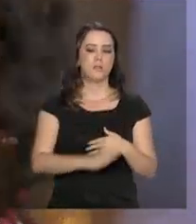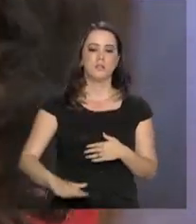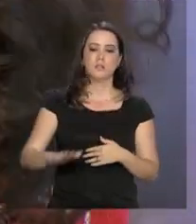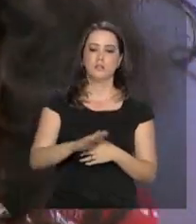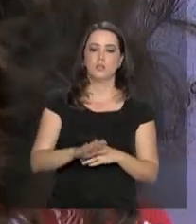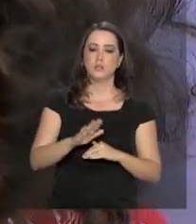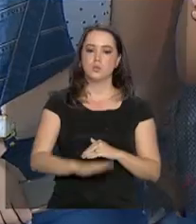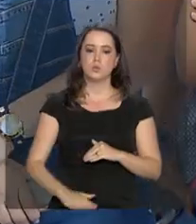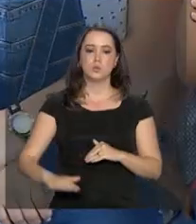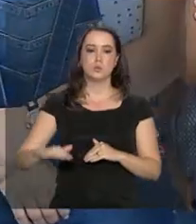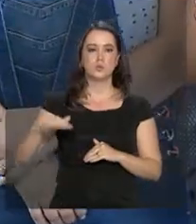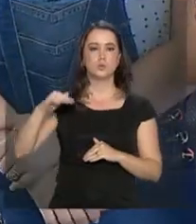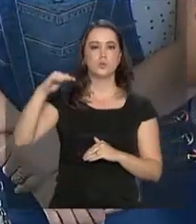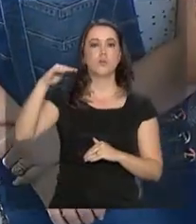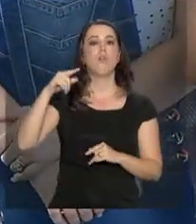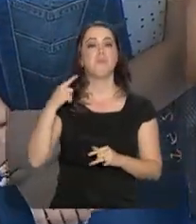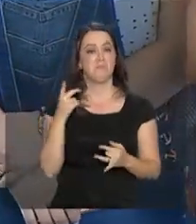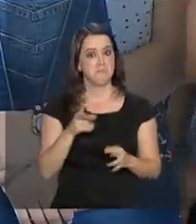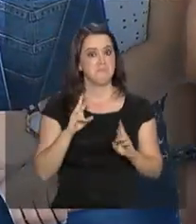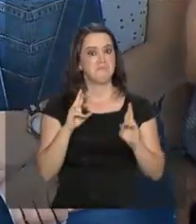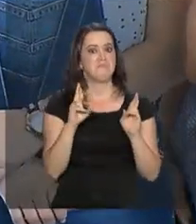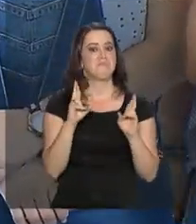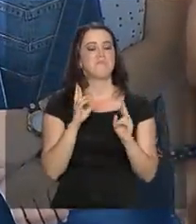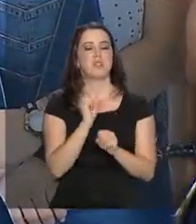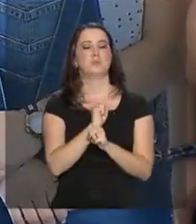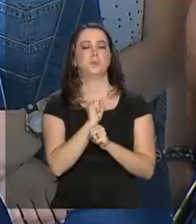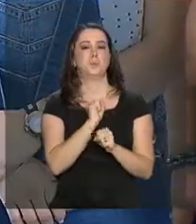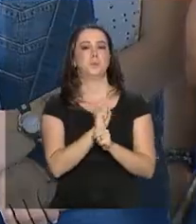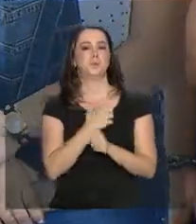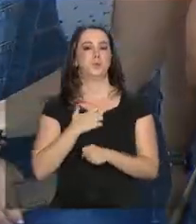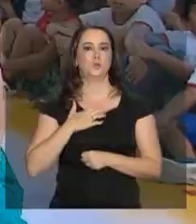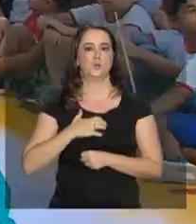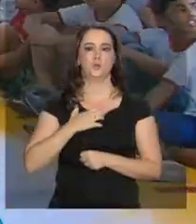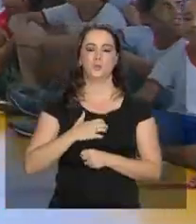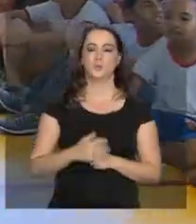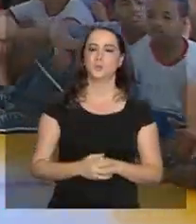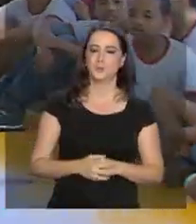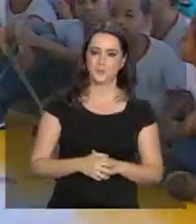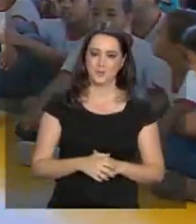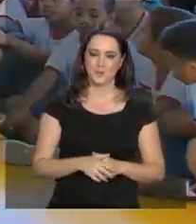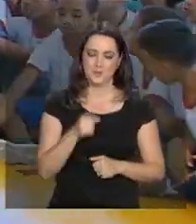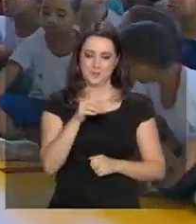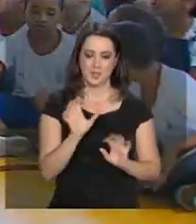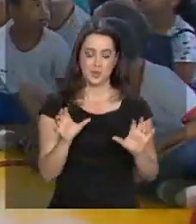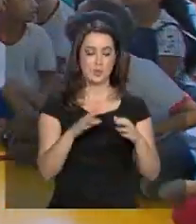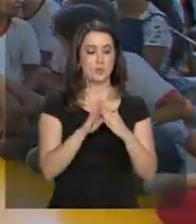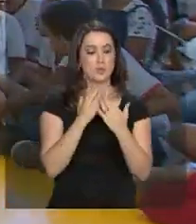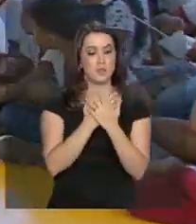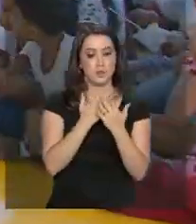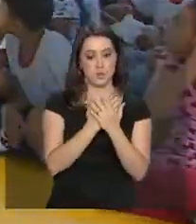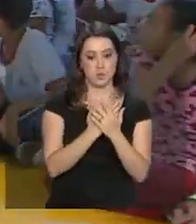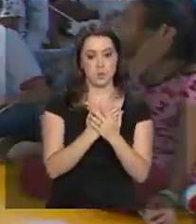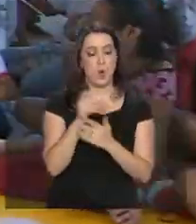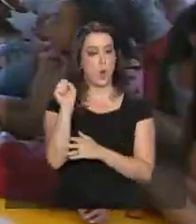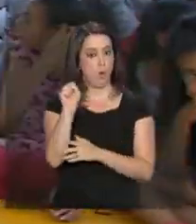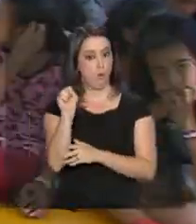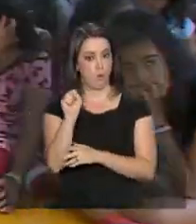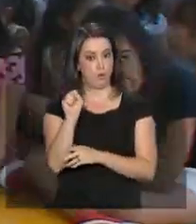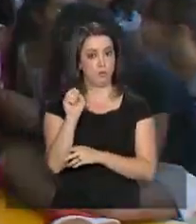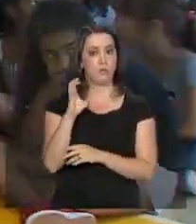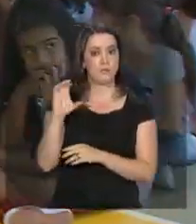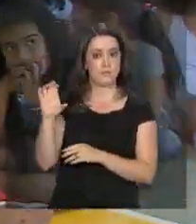dos pequenininhos aos maiores, a expectativa é a mesma. Essa turminha aí é da escola classe 8 de